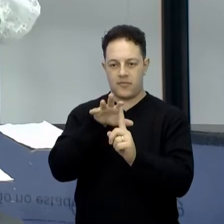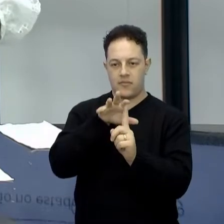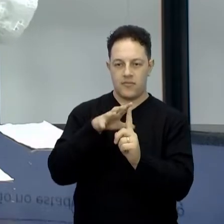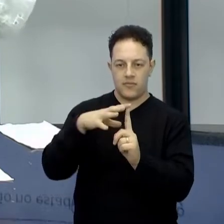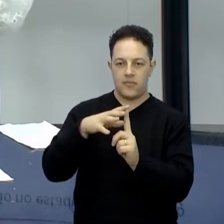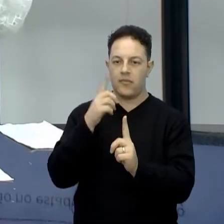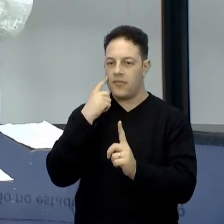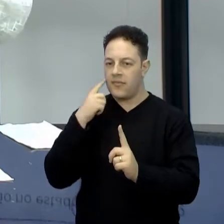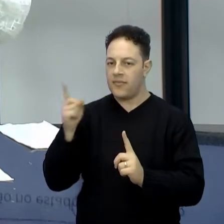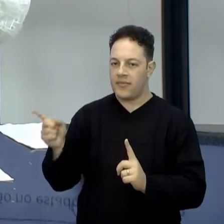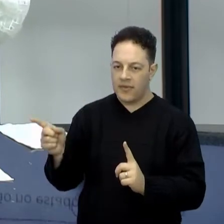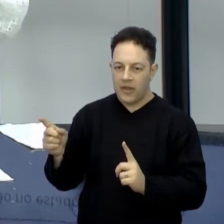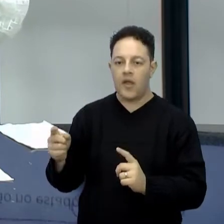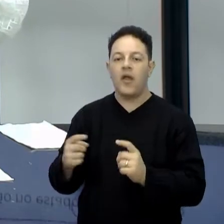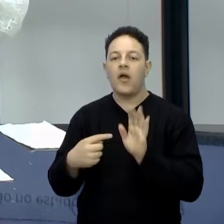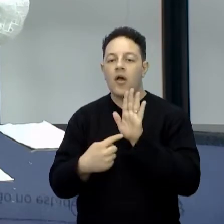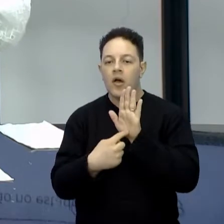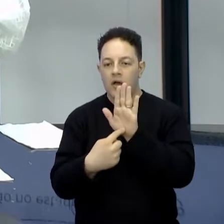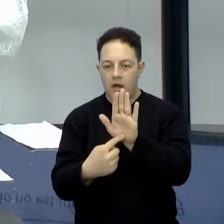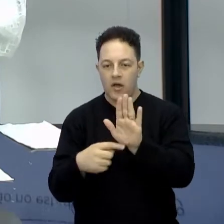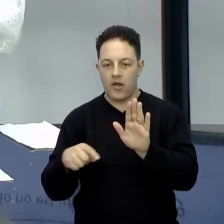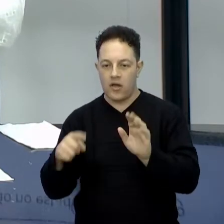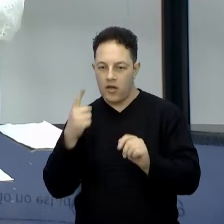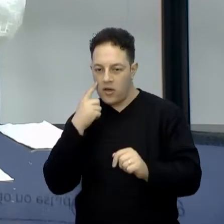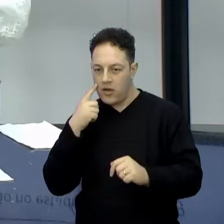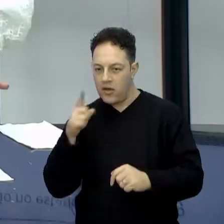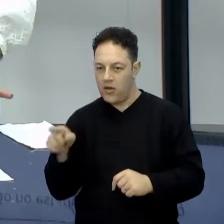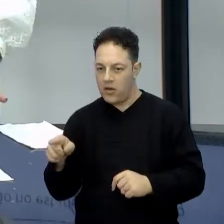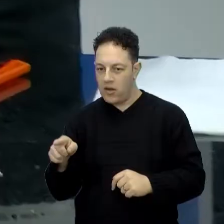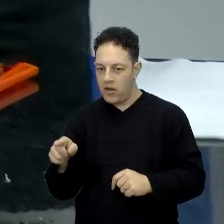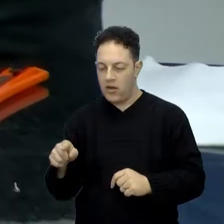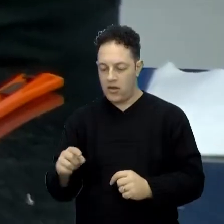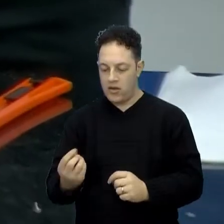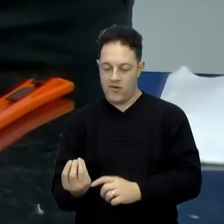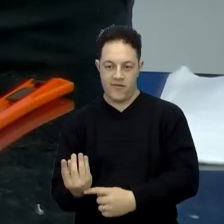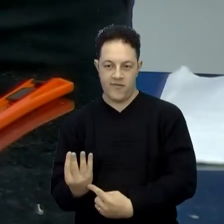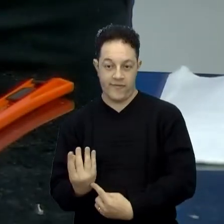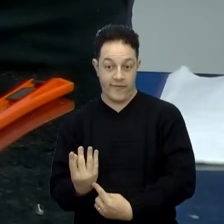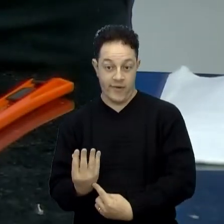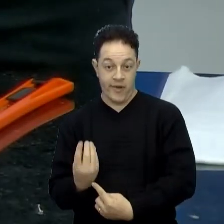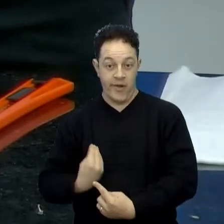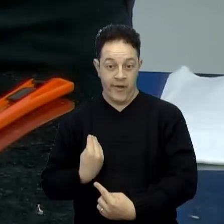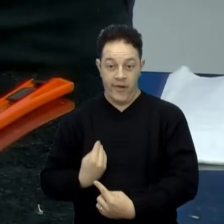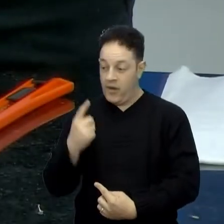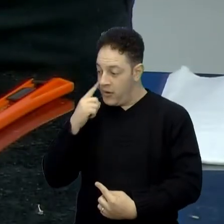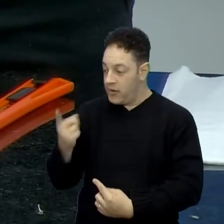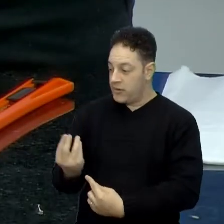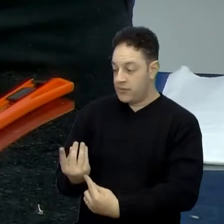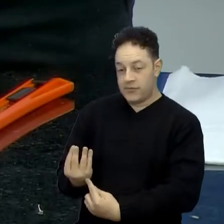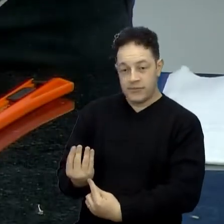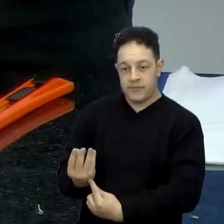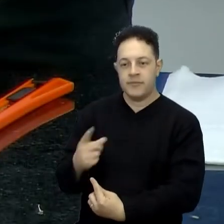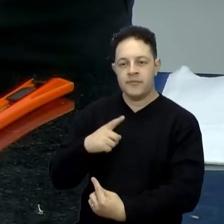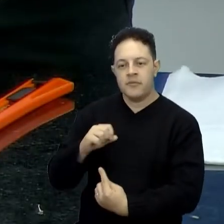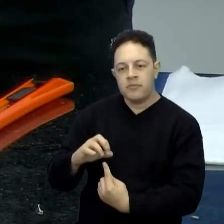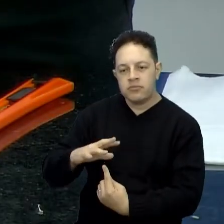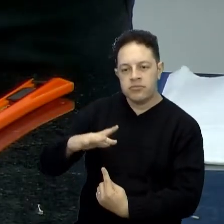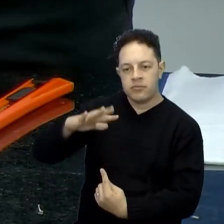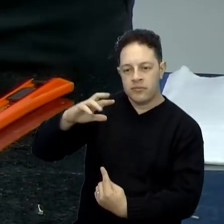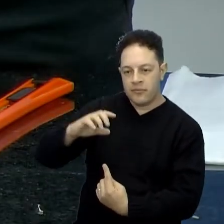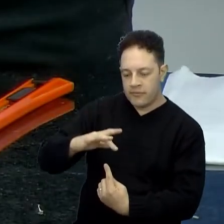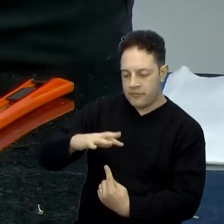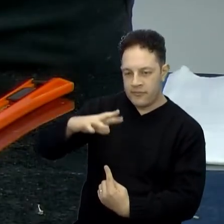para mostrar que as partículas que estão aqui, quando eu acendo essa vela por irradiação, que é um tipo de